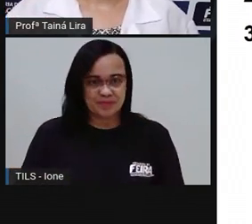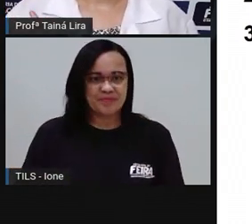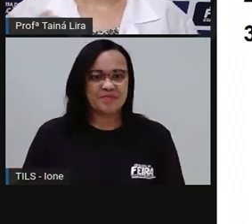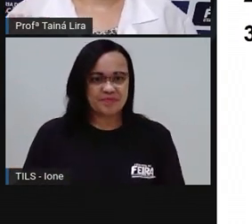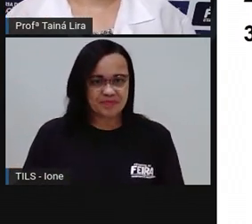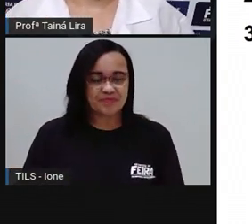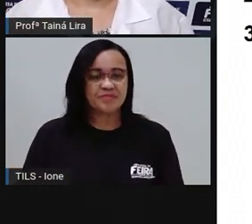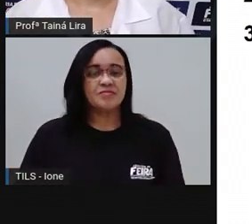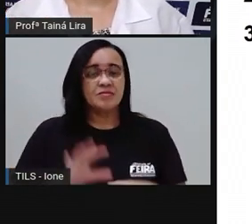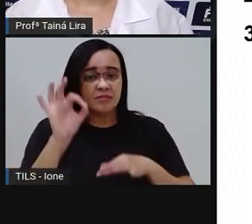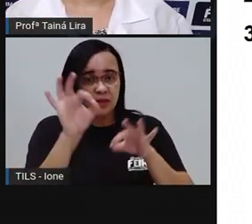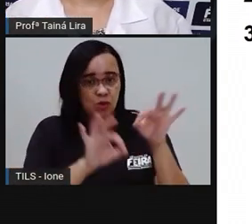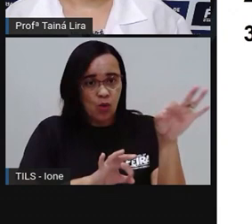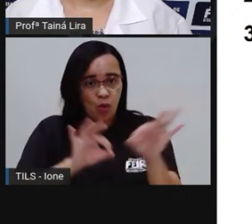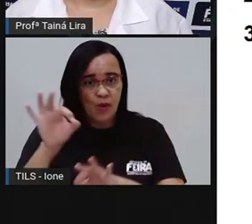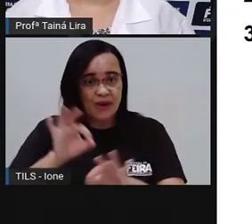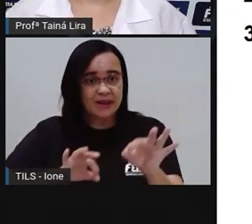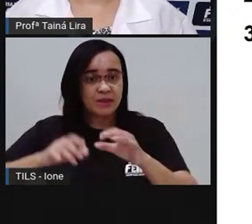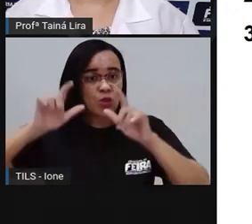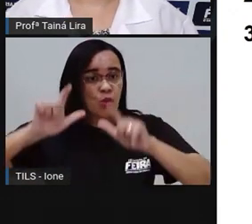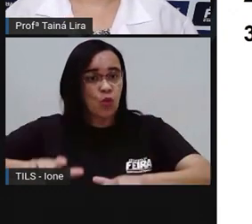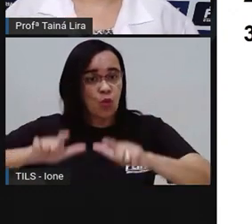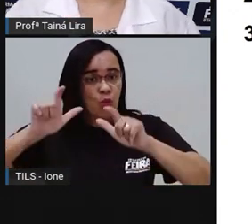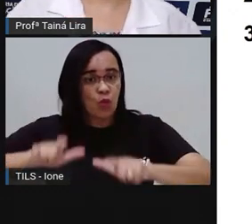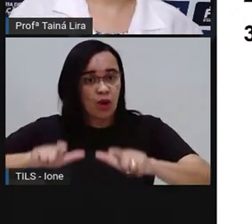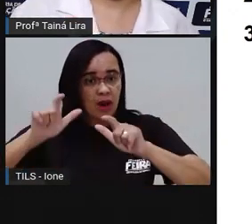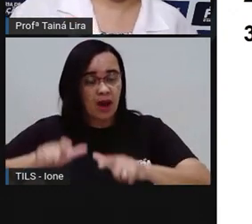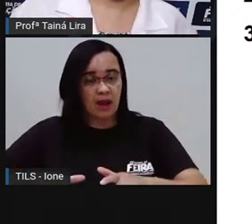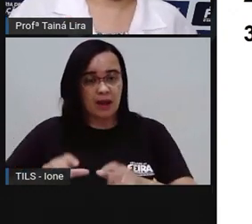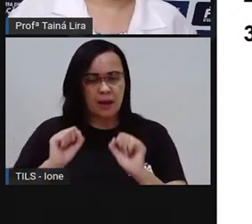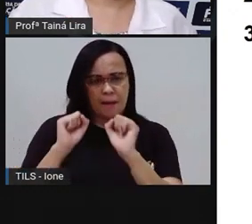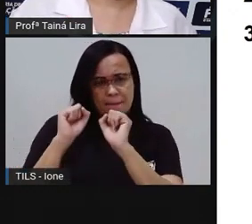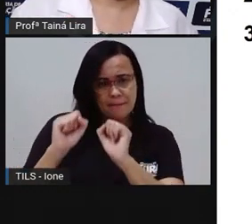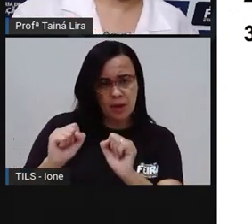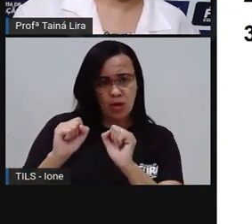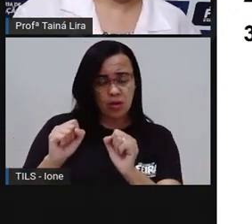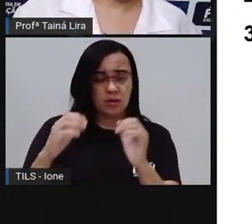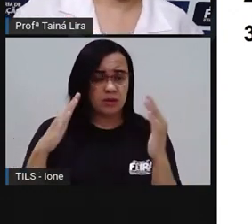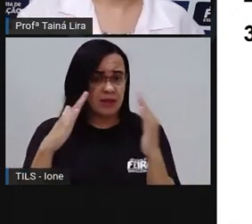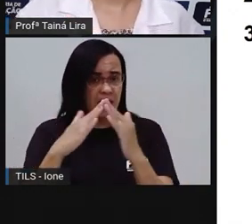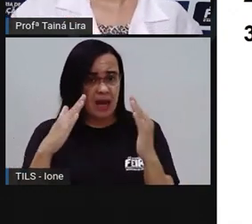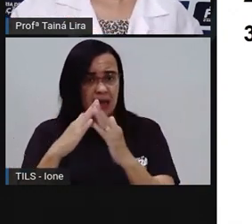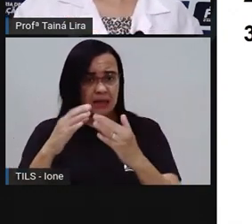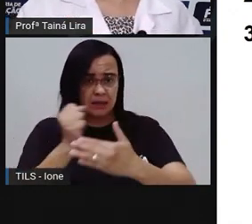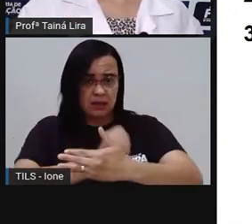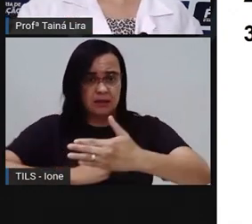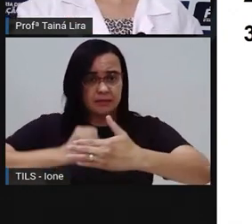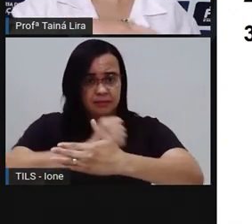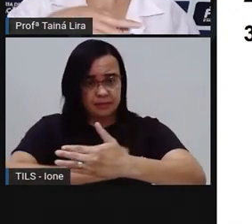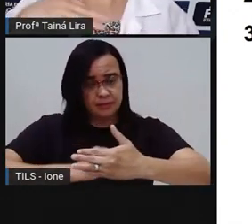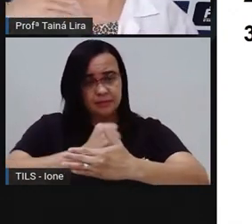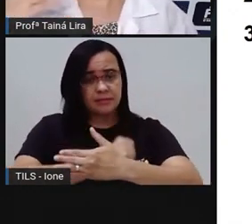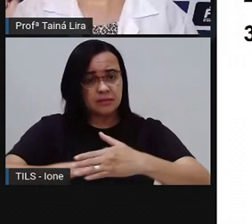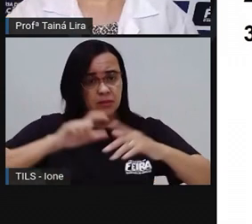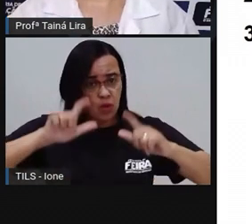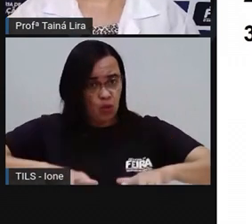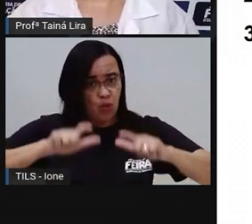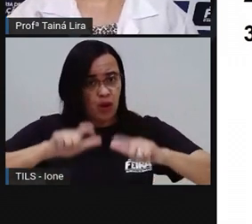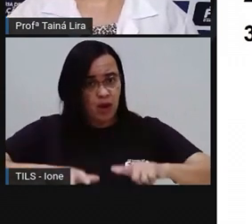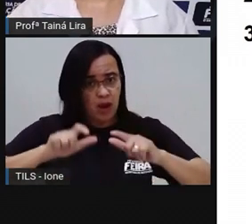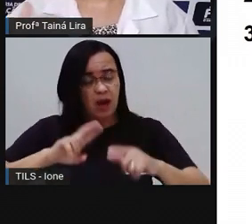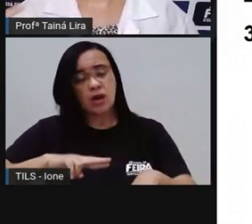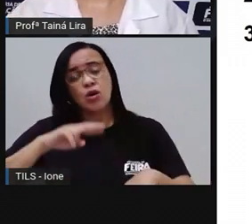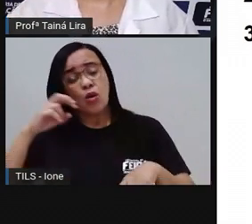vai organizar o seu cenário Então pode ser na sua cozinha, né? Na cozinha da sua casa Ou em um outro ambiente